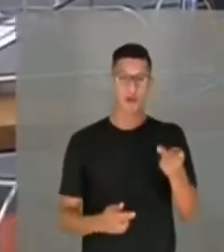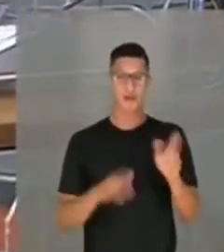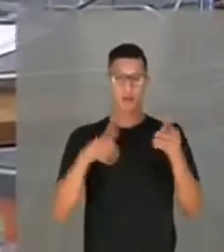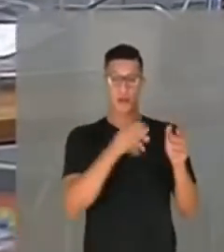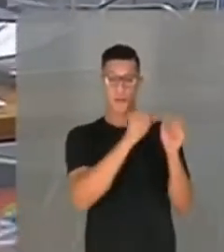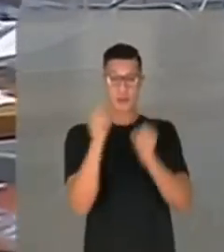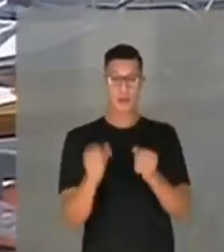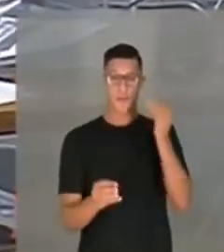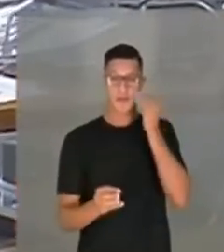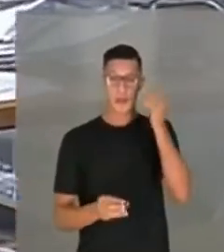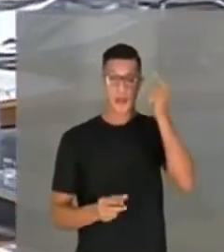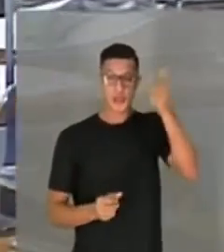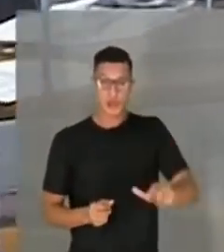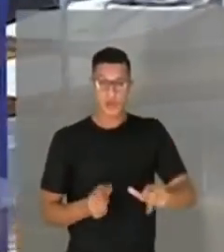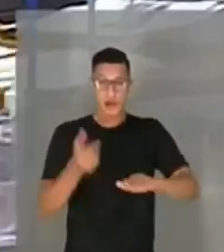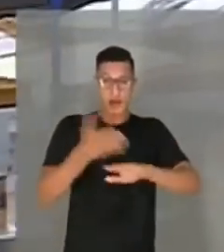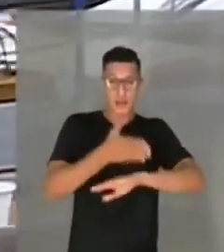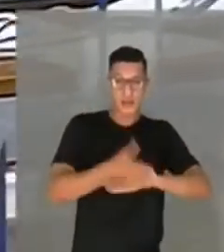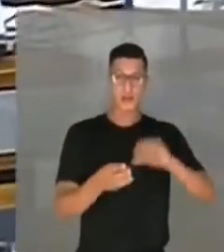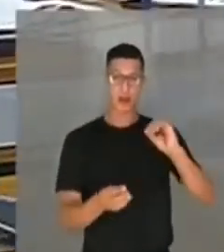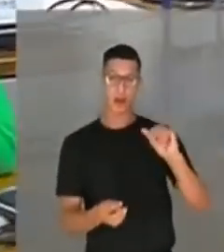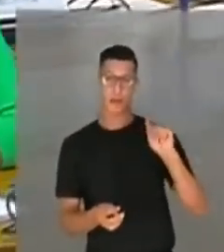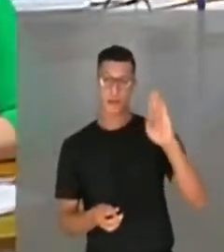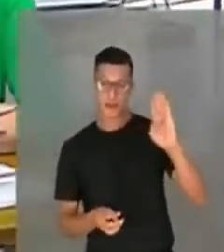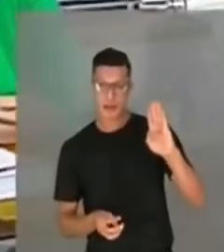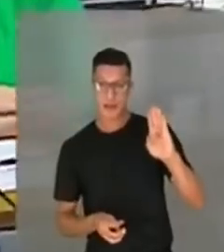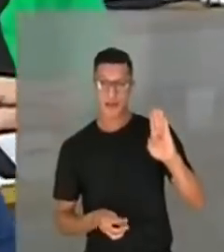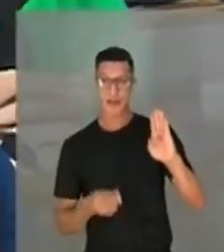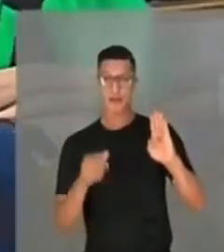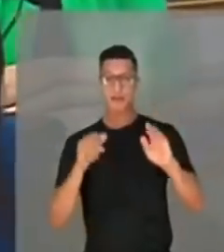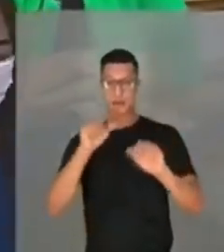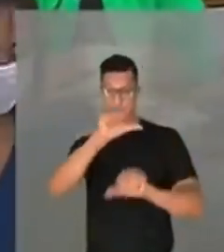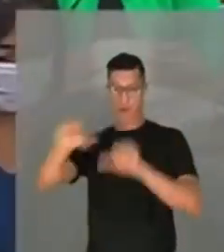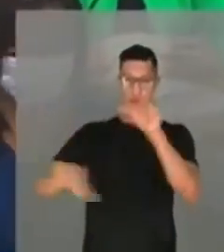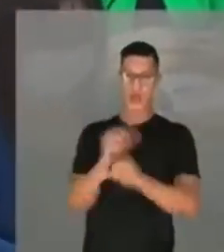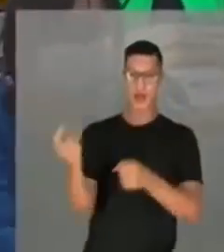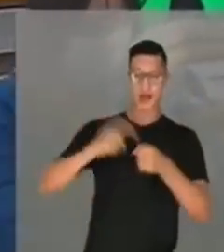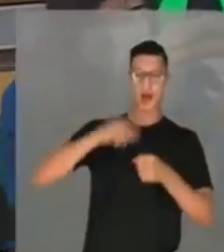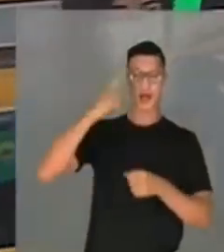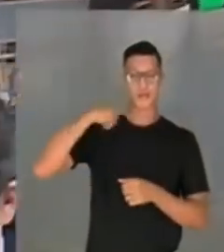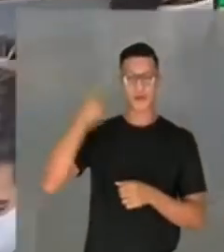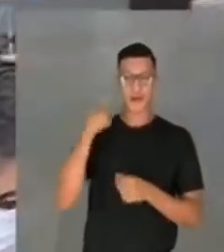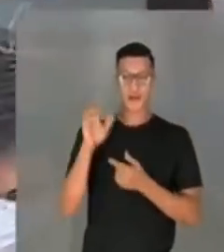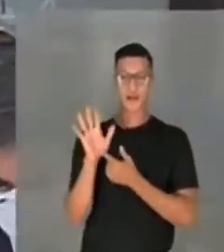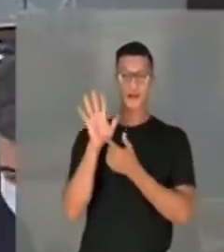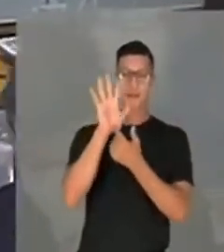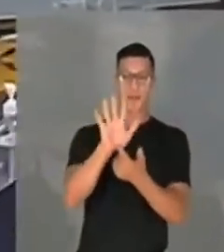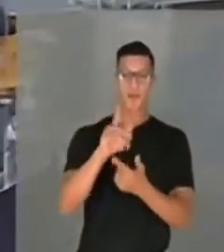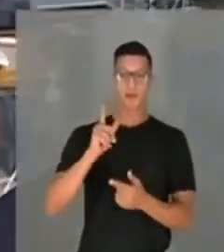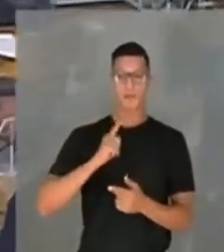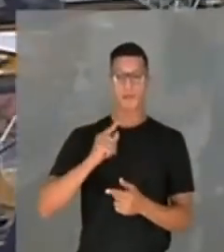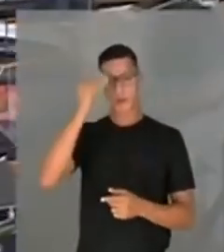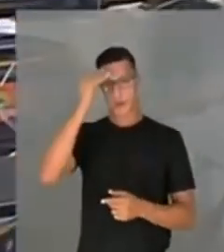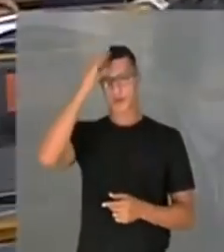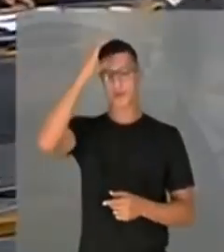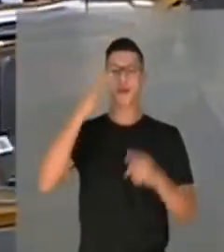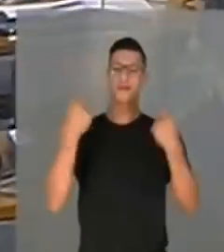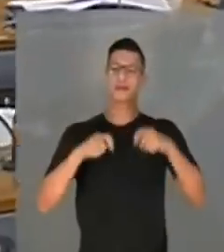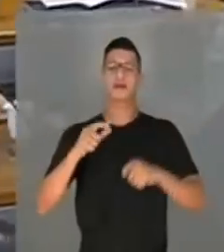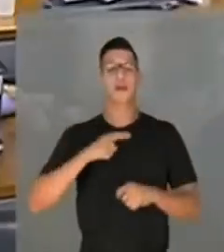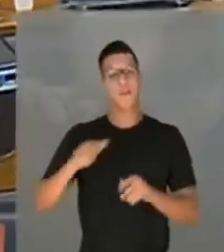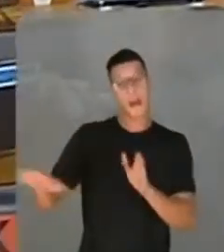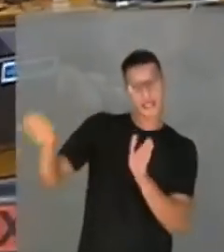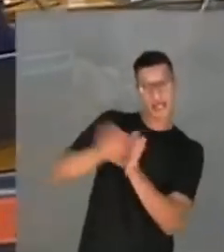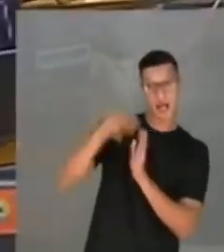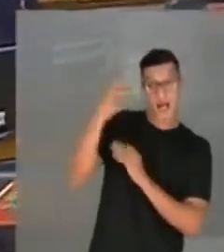poderia tentar novamente o acesso ao AB, tornar-se advogado, demonstrar lá o conhecimento necessário para